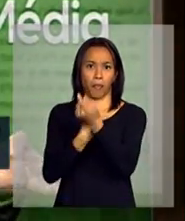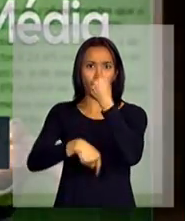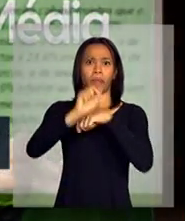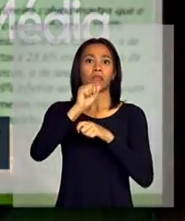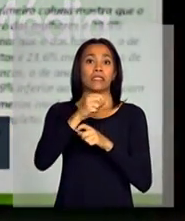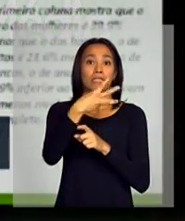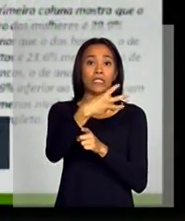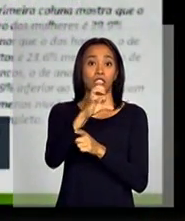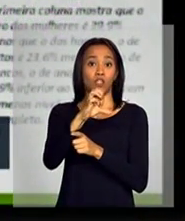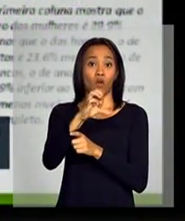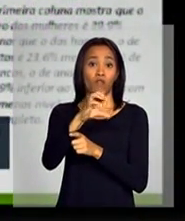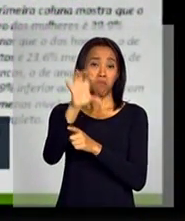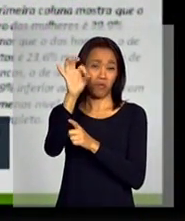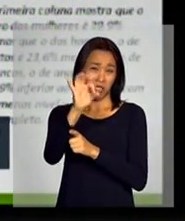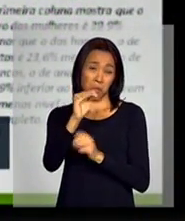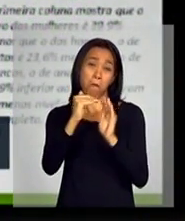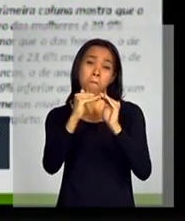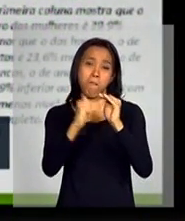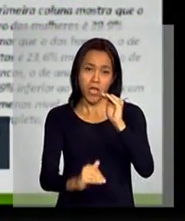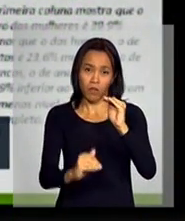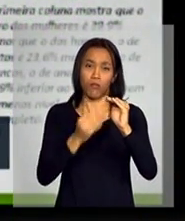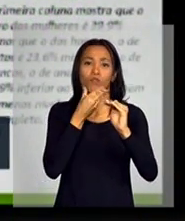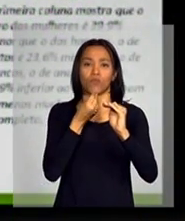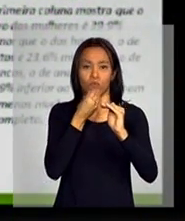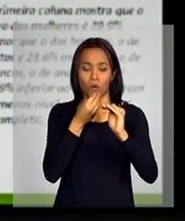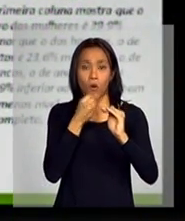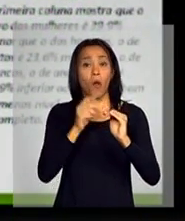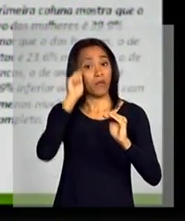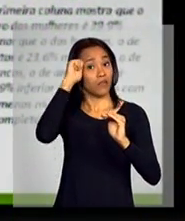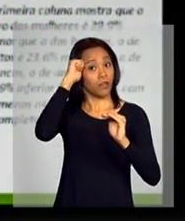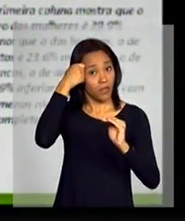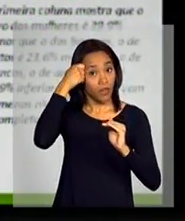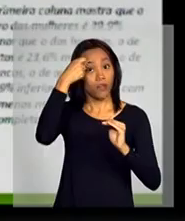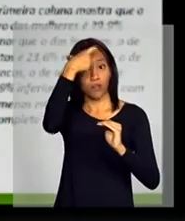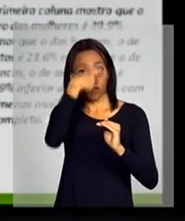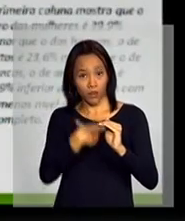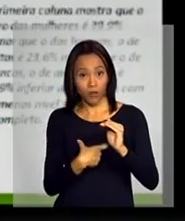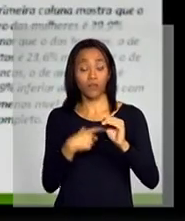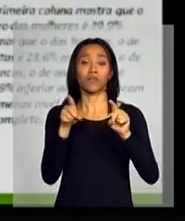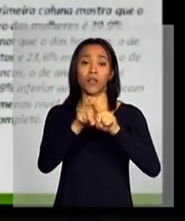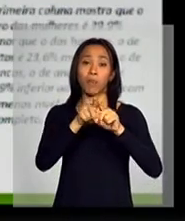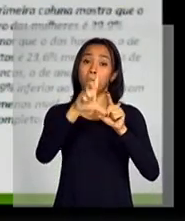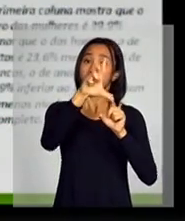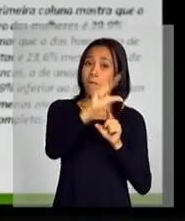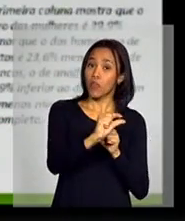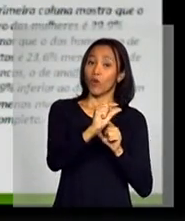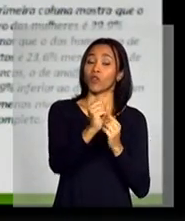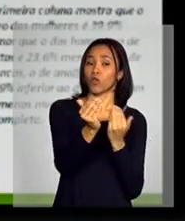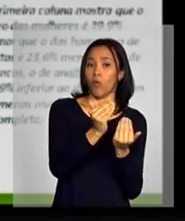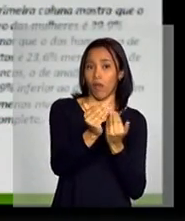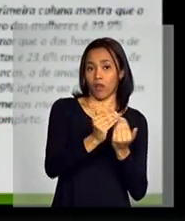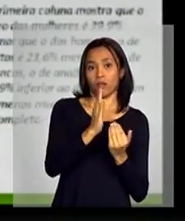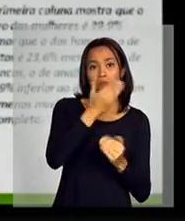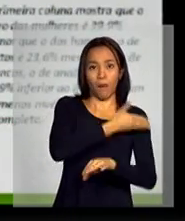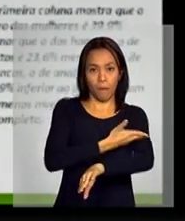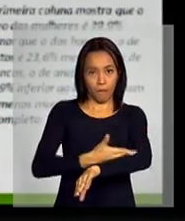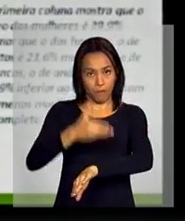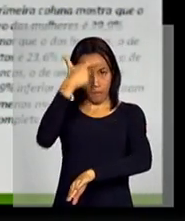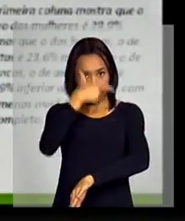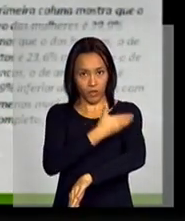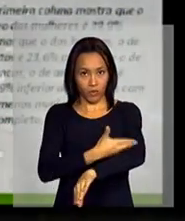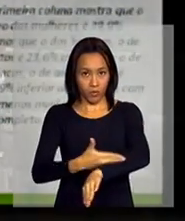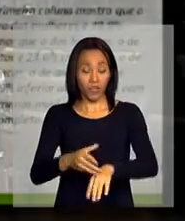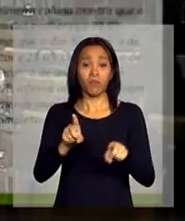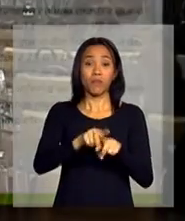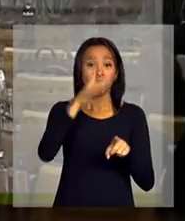% menor que o dos homens, pretos, 23% menores que o de branco e analfabetos, 73%